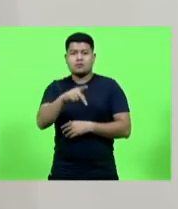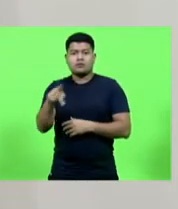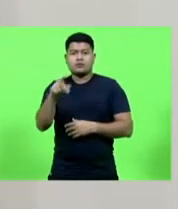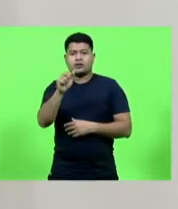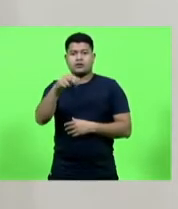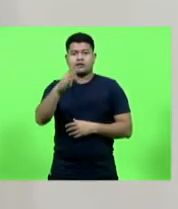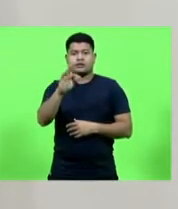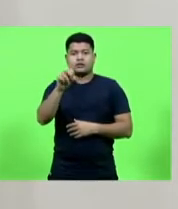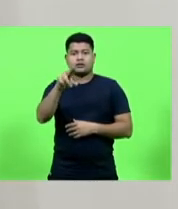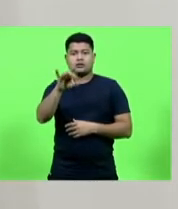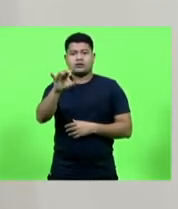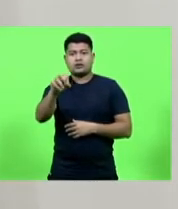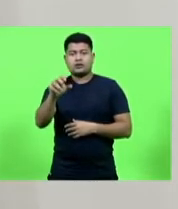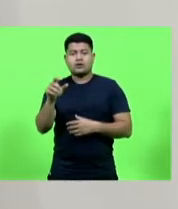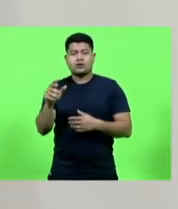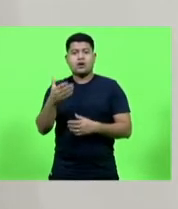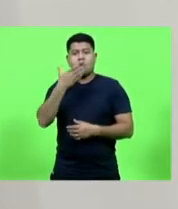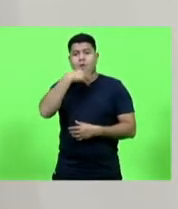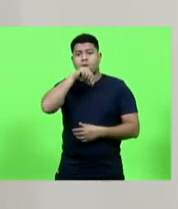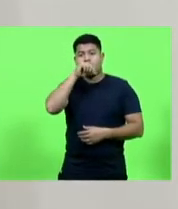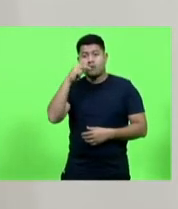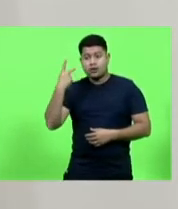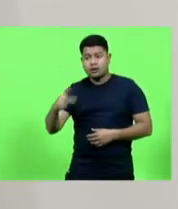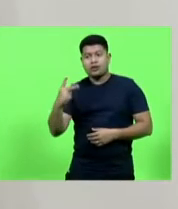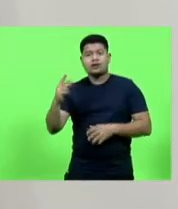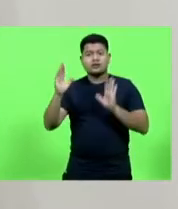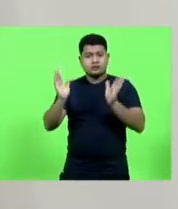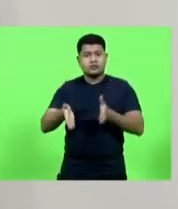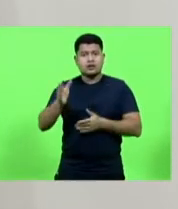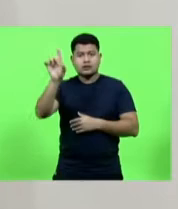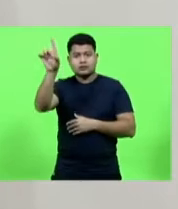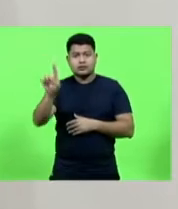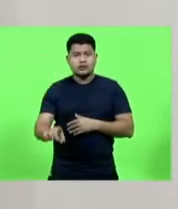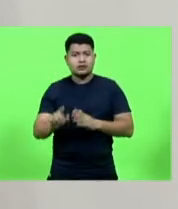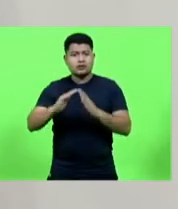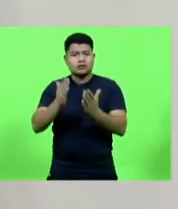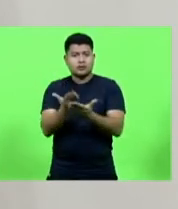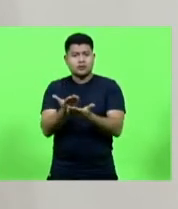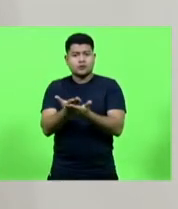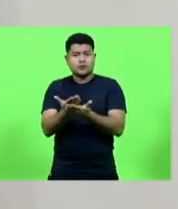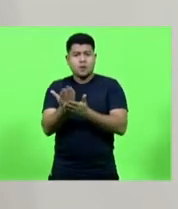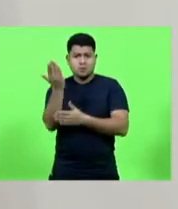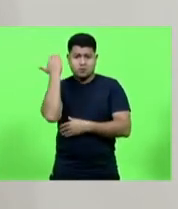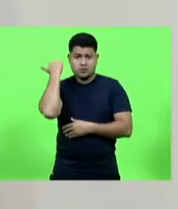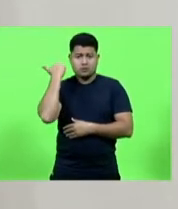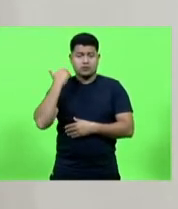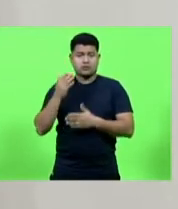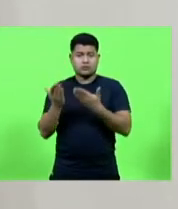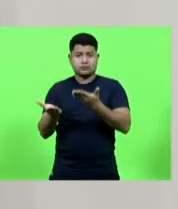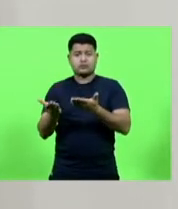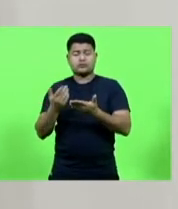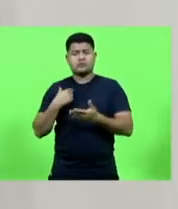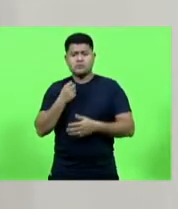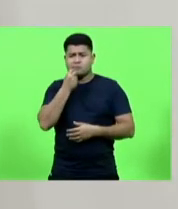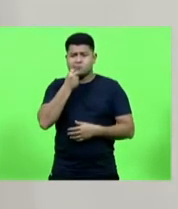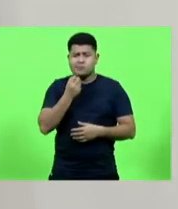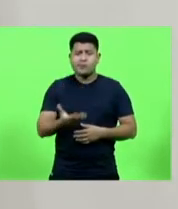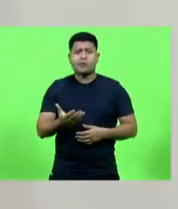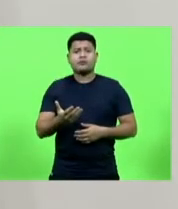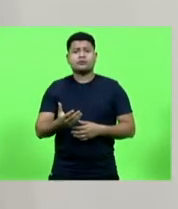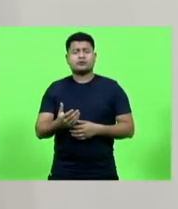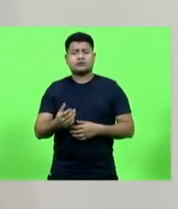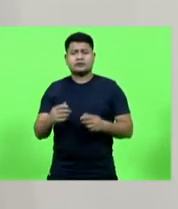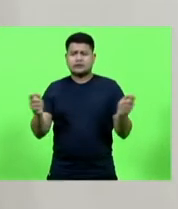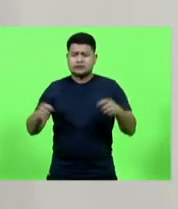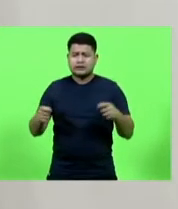já era diretor da escola em memória e que bom que se pudesse ter esse projeto em